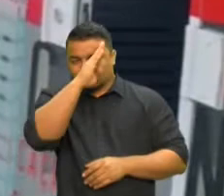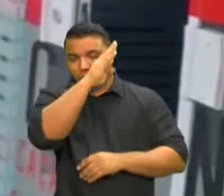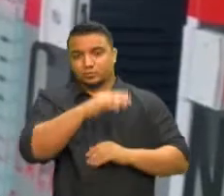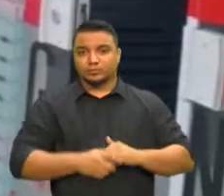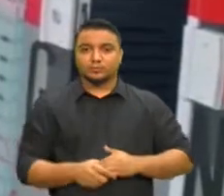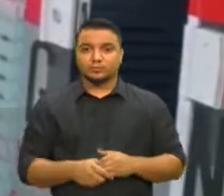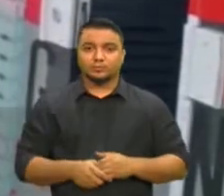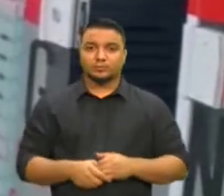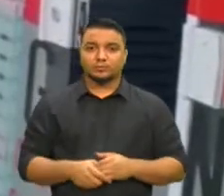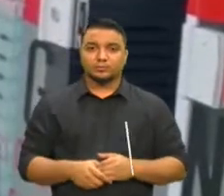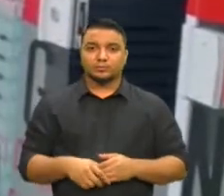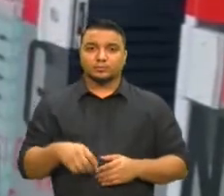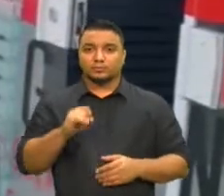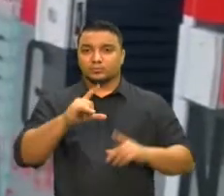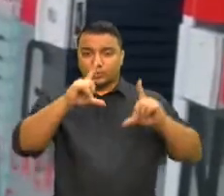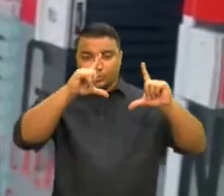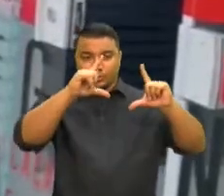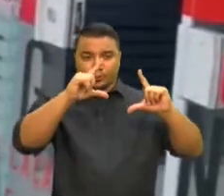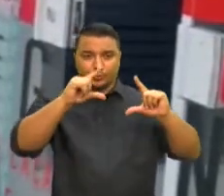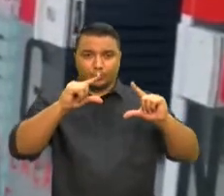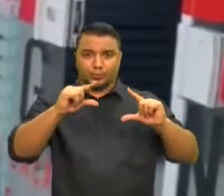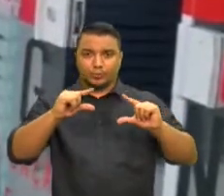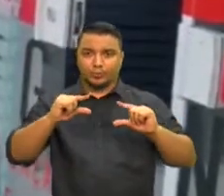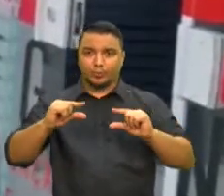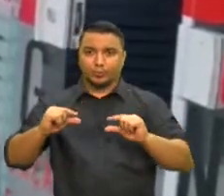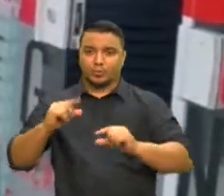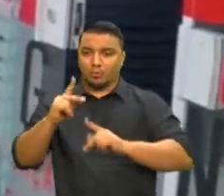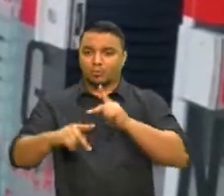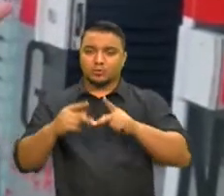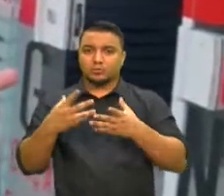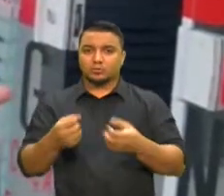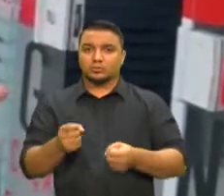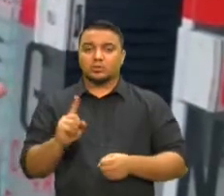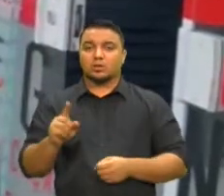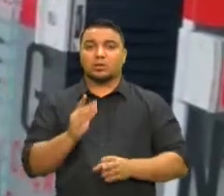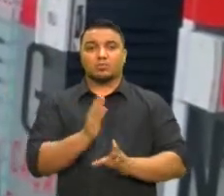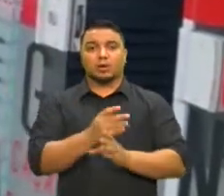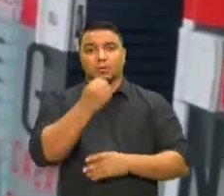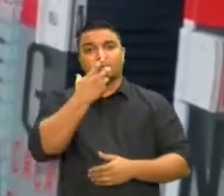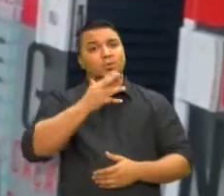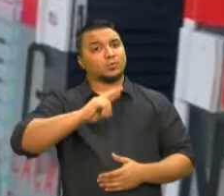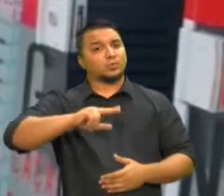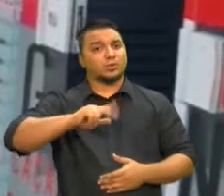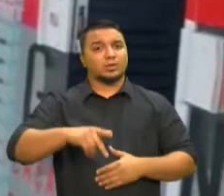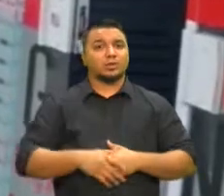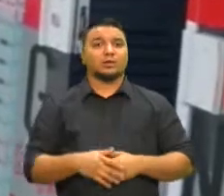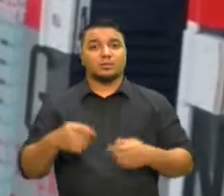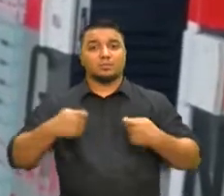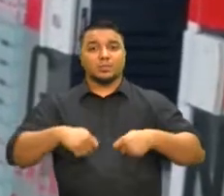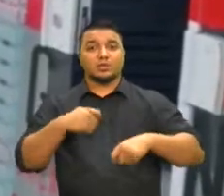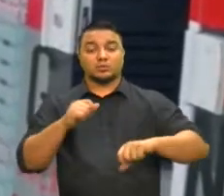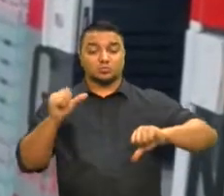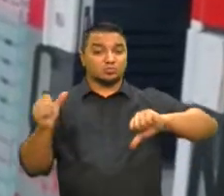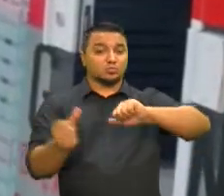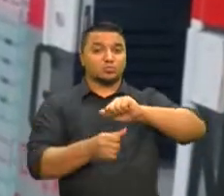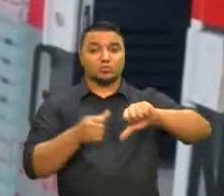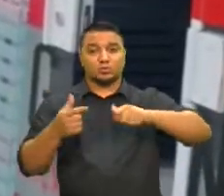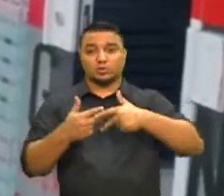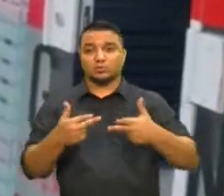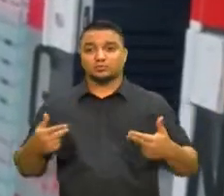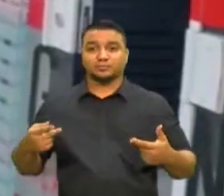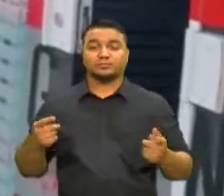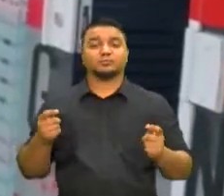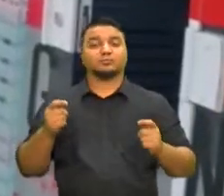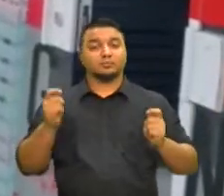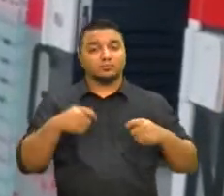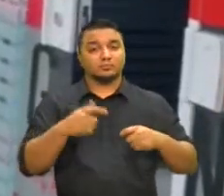Se ele está caindo, se ele está regredindo na aceitação popular, é sinal que nada vai bem. Ele precisa mudar essa situação para